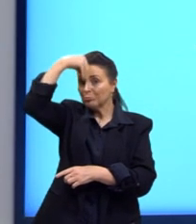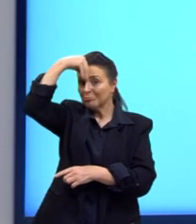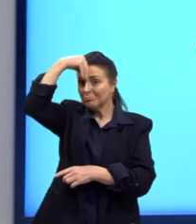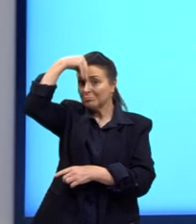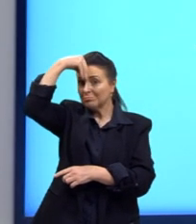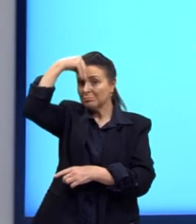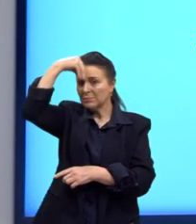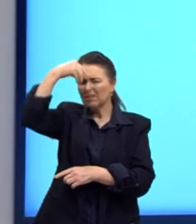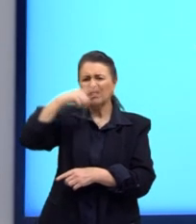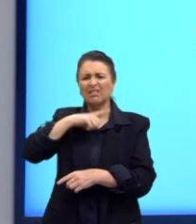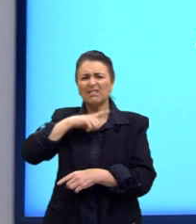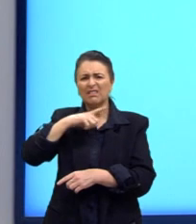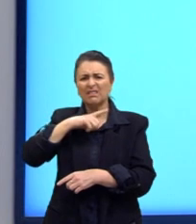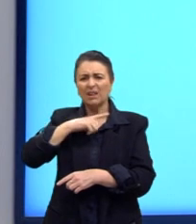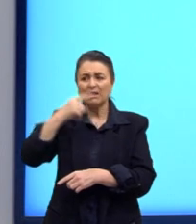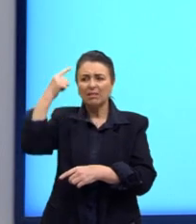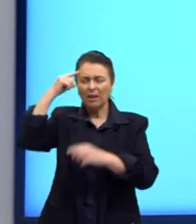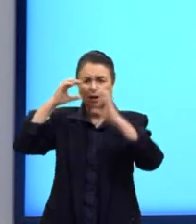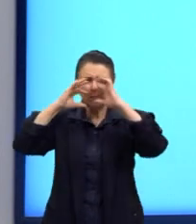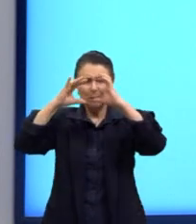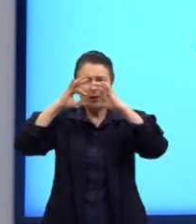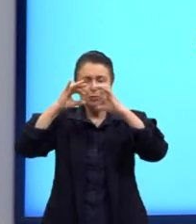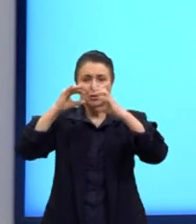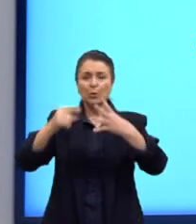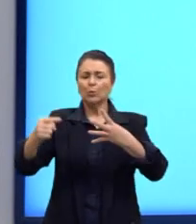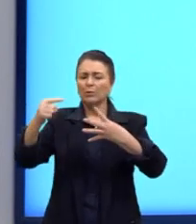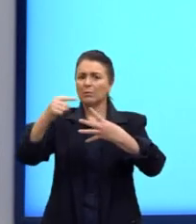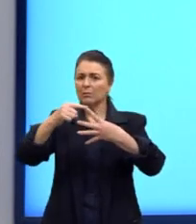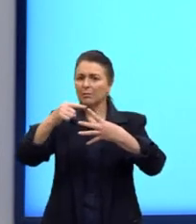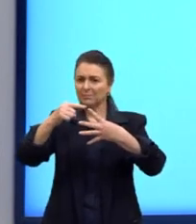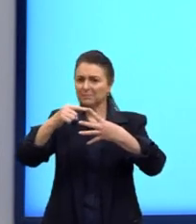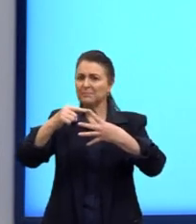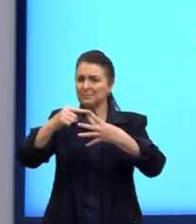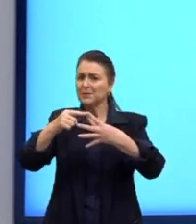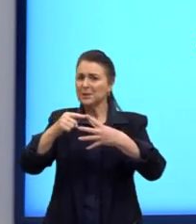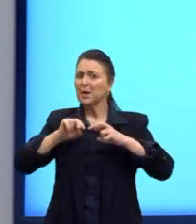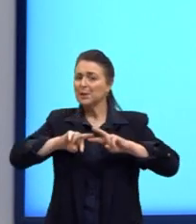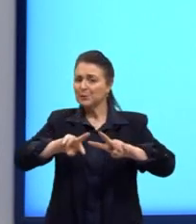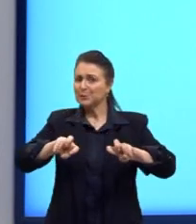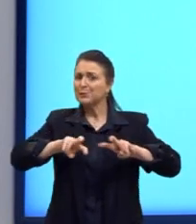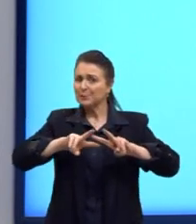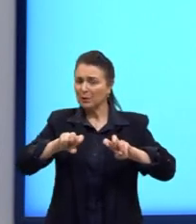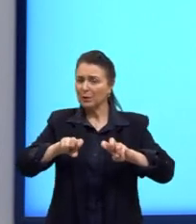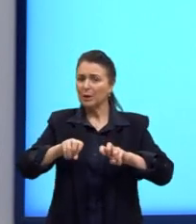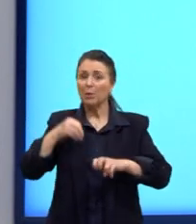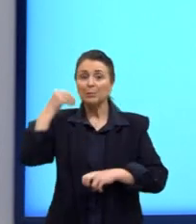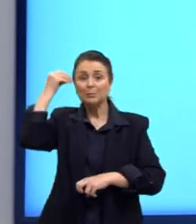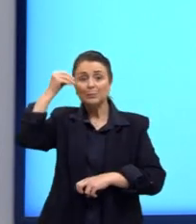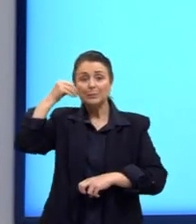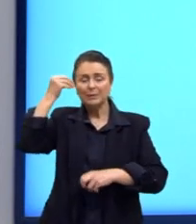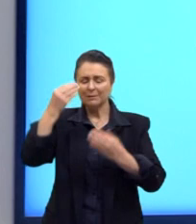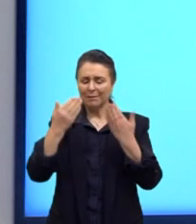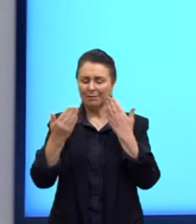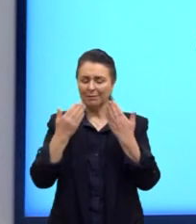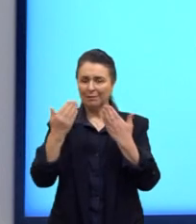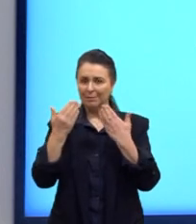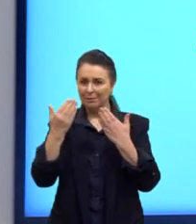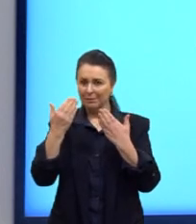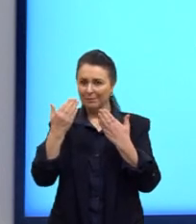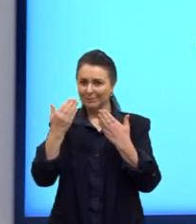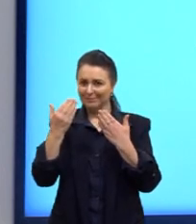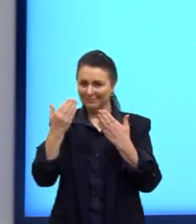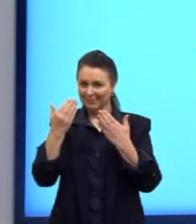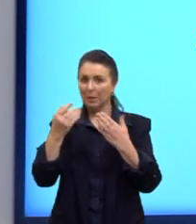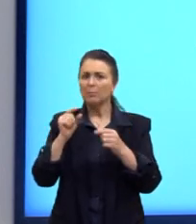nós temos lá no fundo da nossa mente? O simbolismo, ele entra lá no fundo com a questão da psicanálise, ele entra lá no fundo da nossa